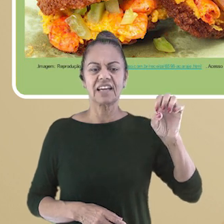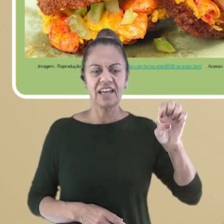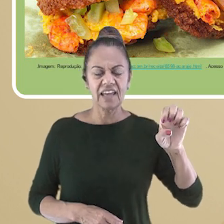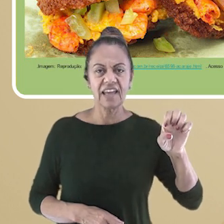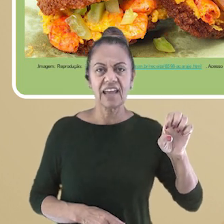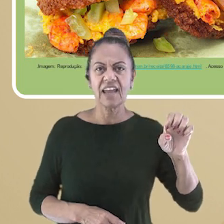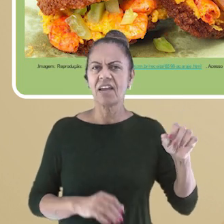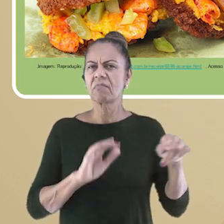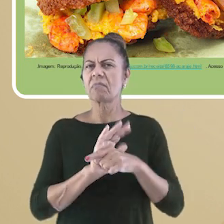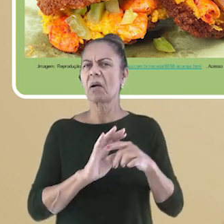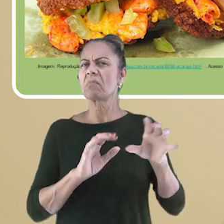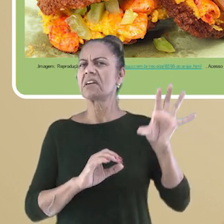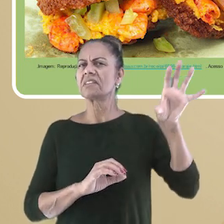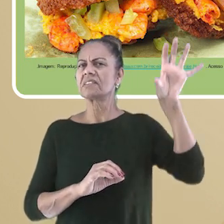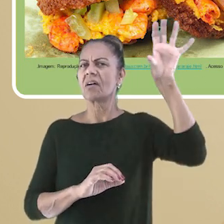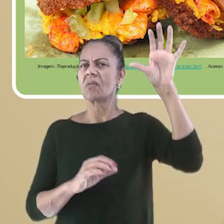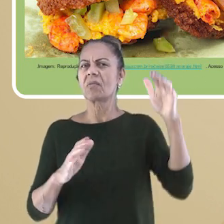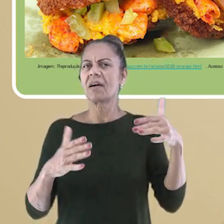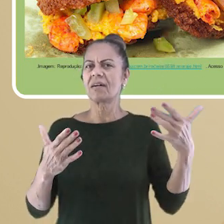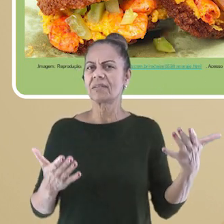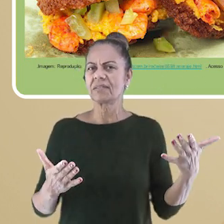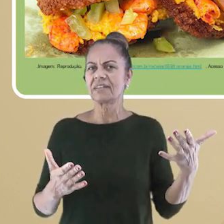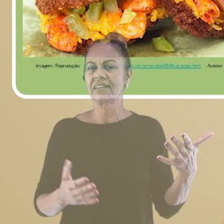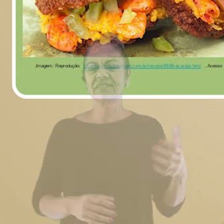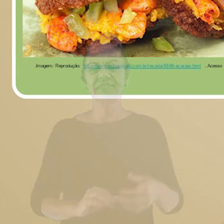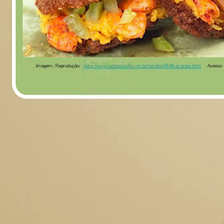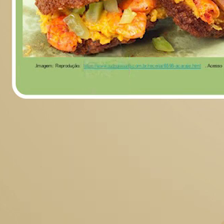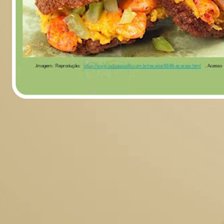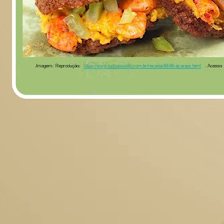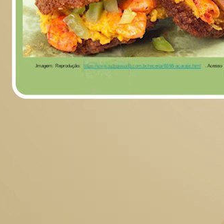comida típica? Nordeste ou Sudeste?